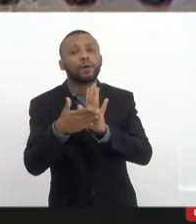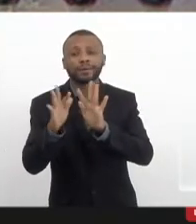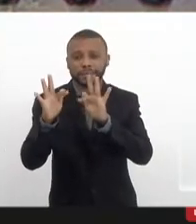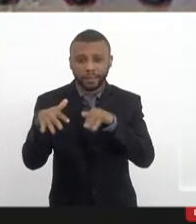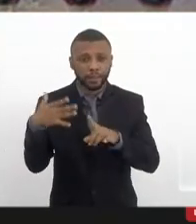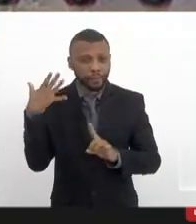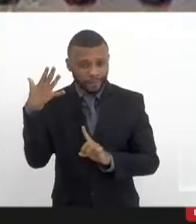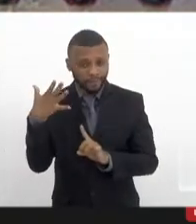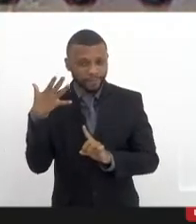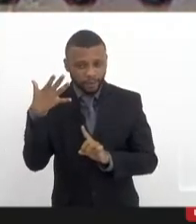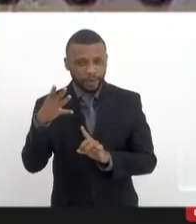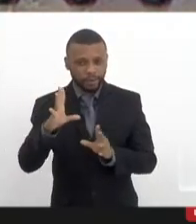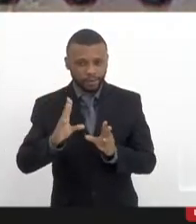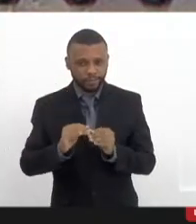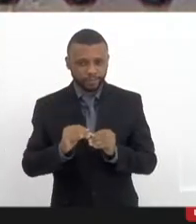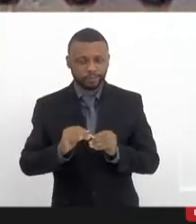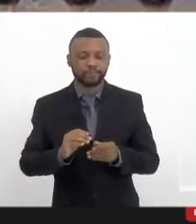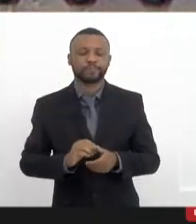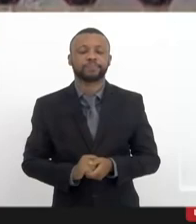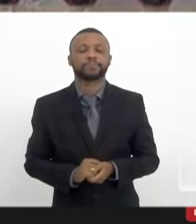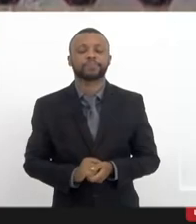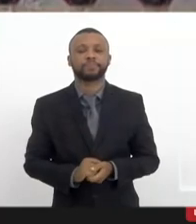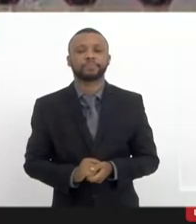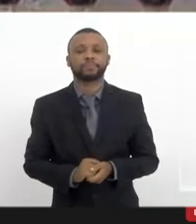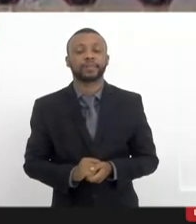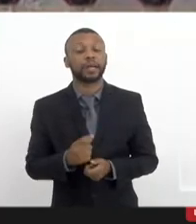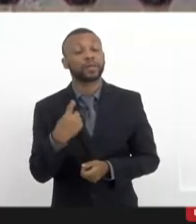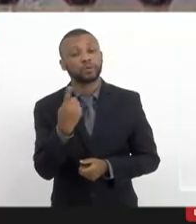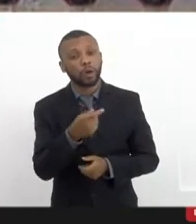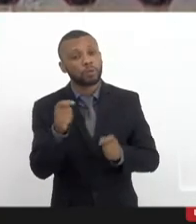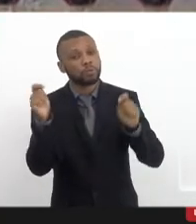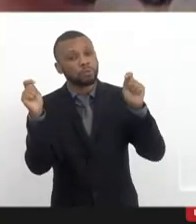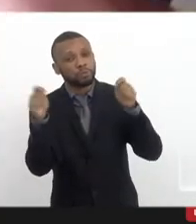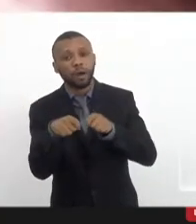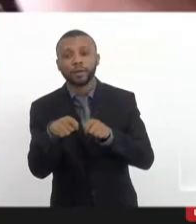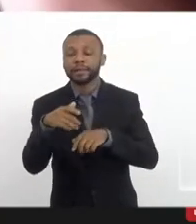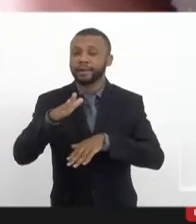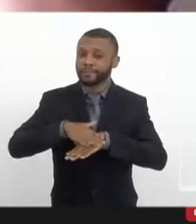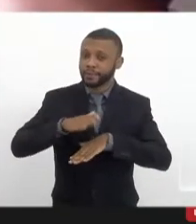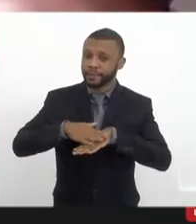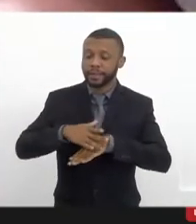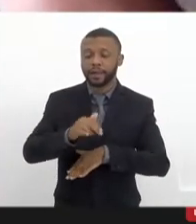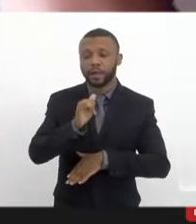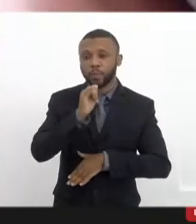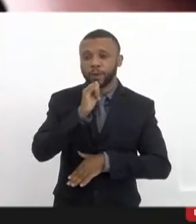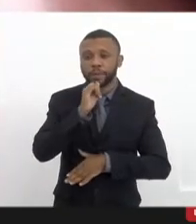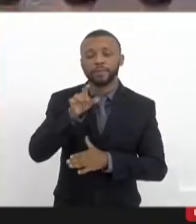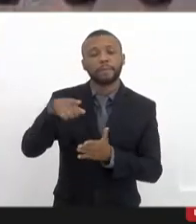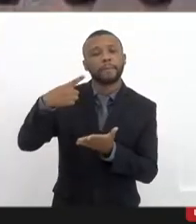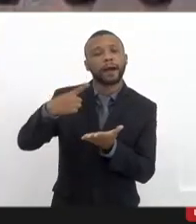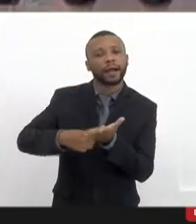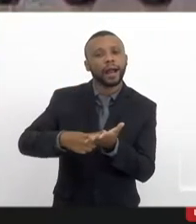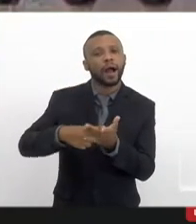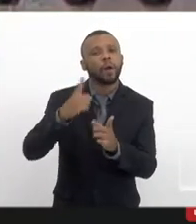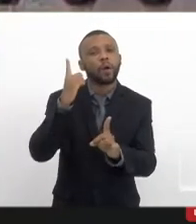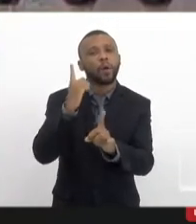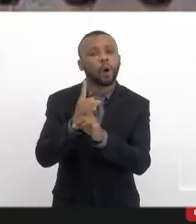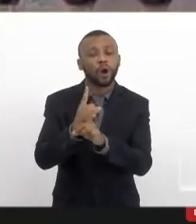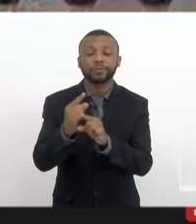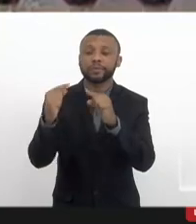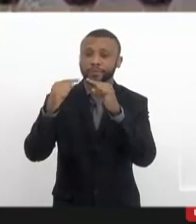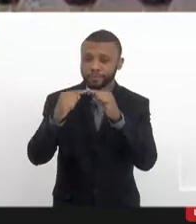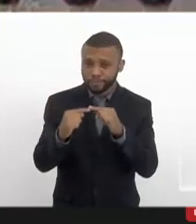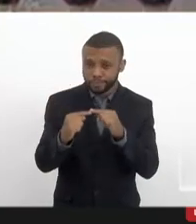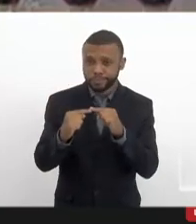a minha fala, Valdeck, que a gente possa fazer, por exemplo, o encontro, eu acho muito pertinente, para além das